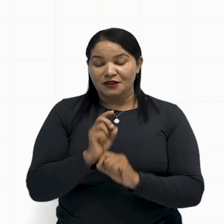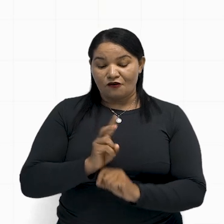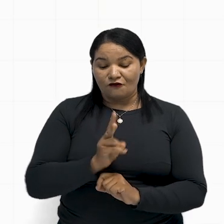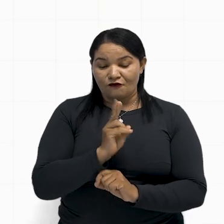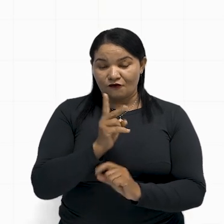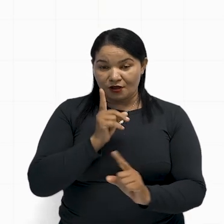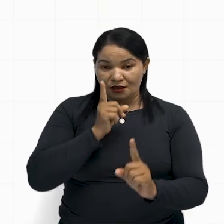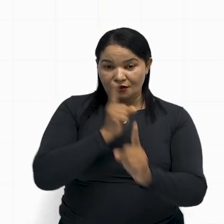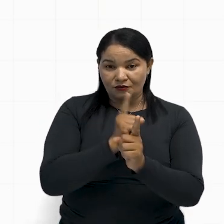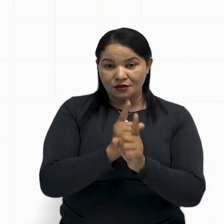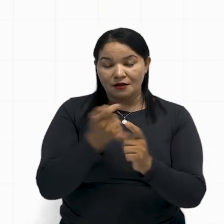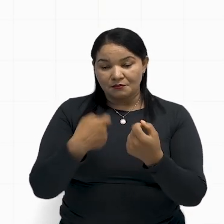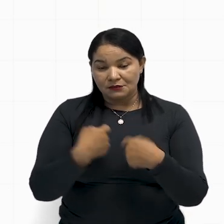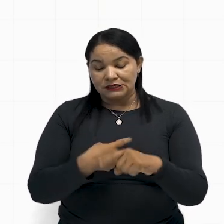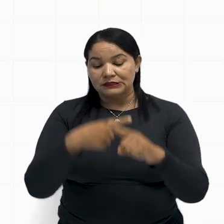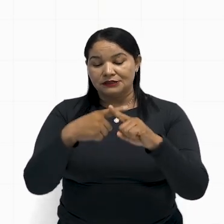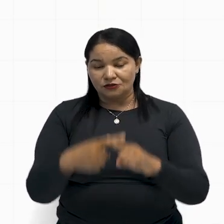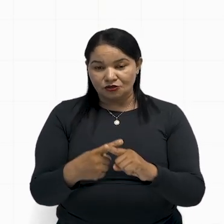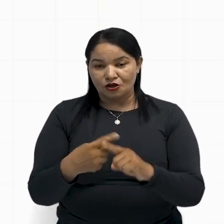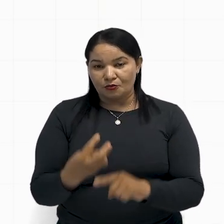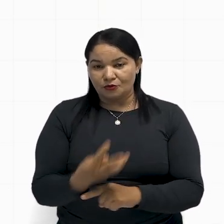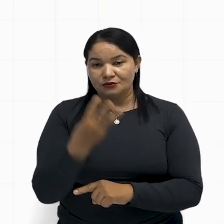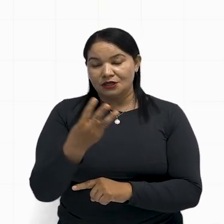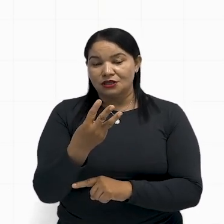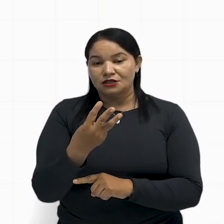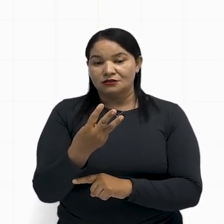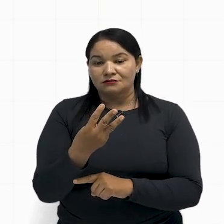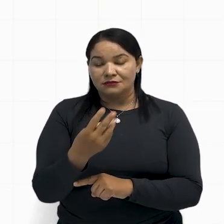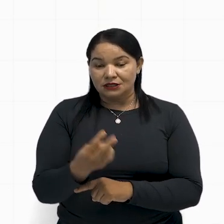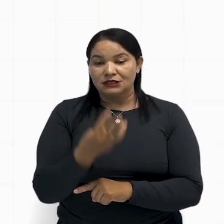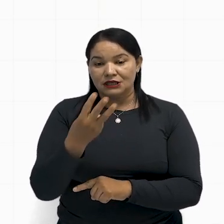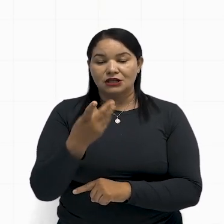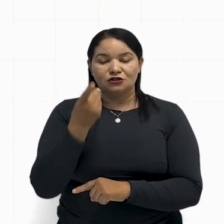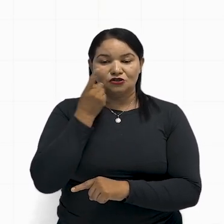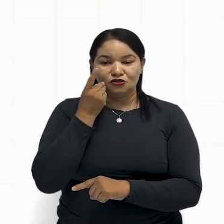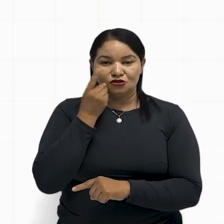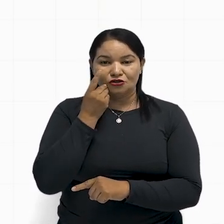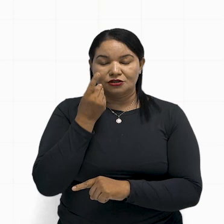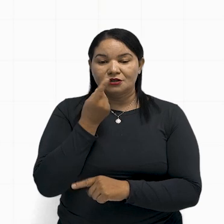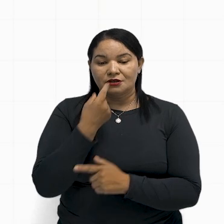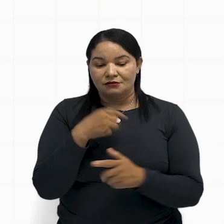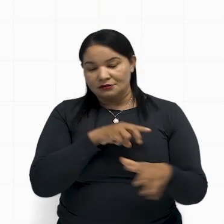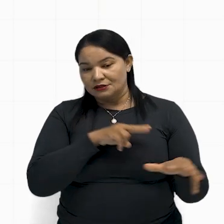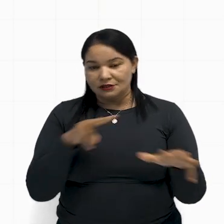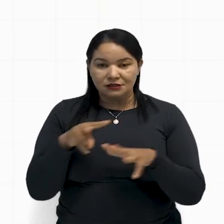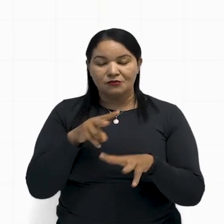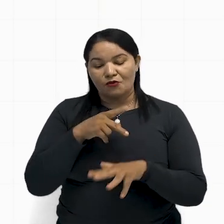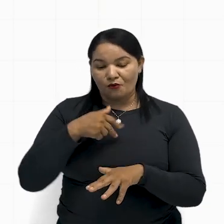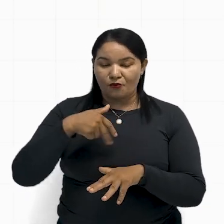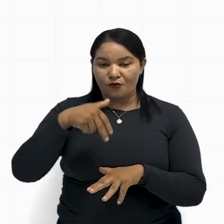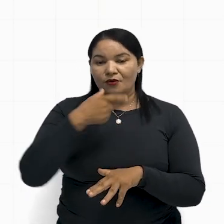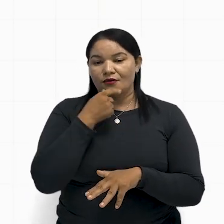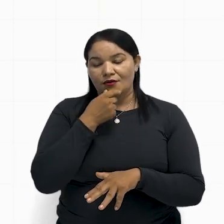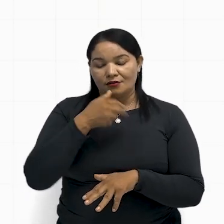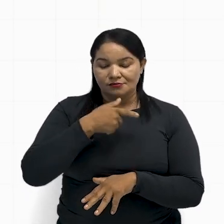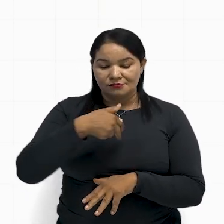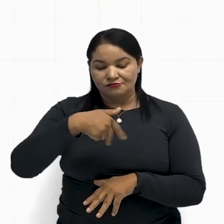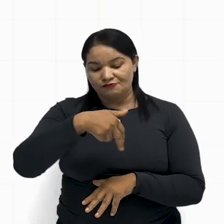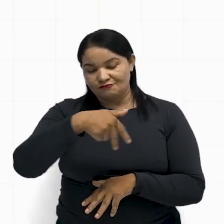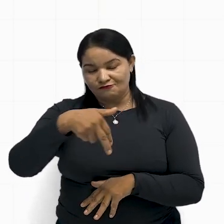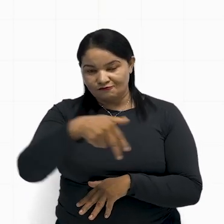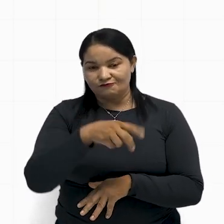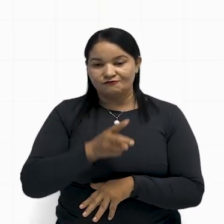encontramos por três, porque são três dias na semana que ele faz esse percurso, tá? Então, vou pegar